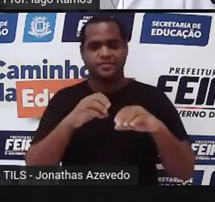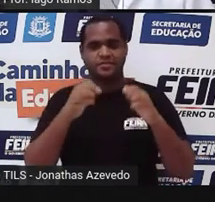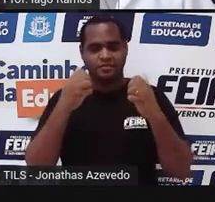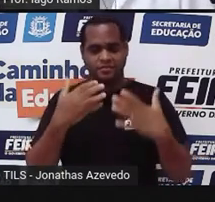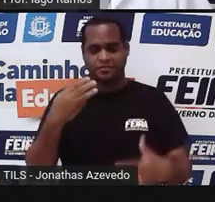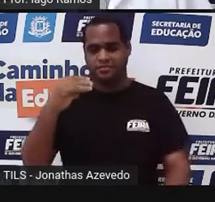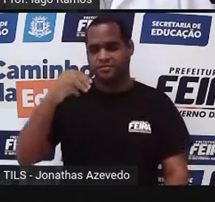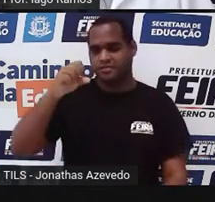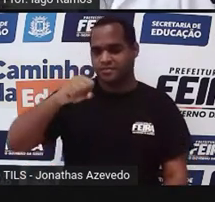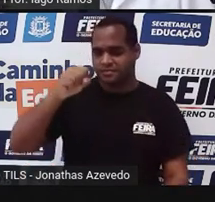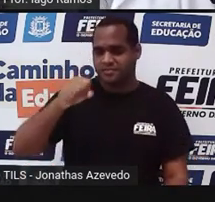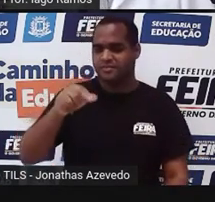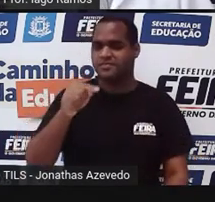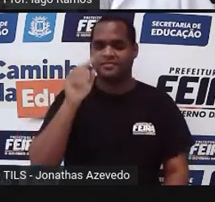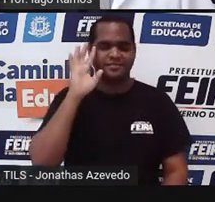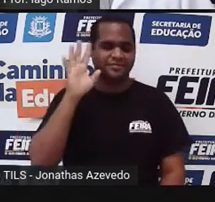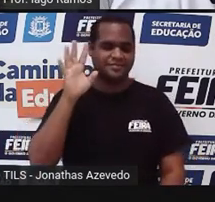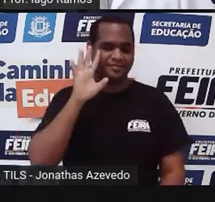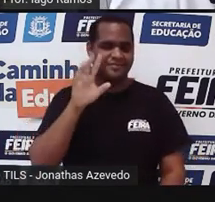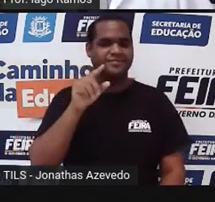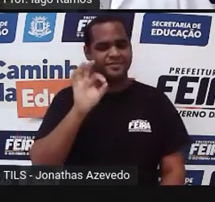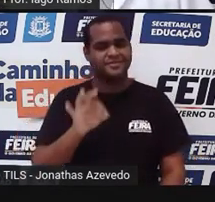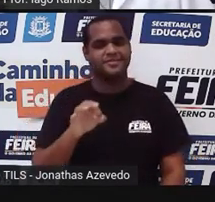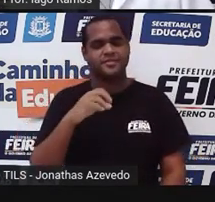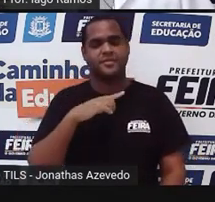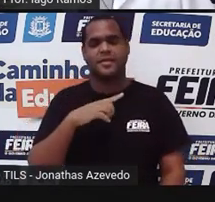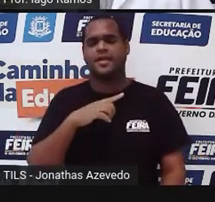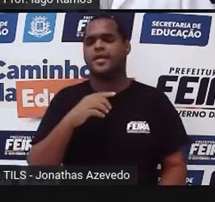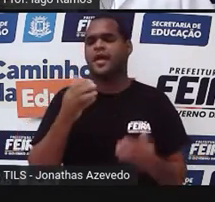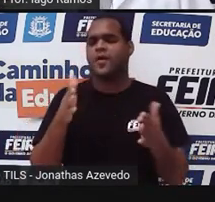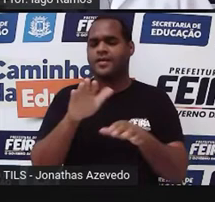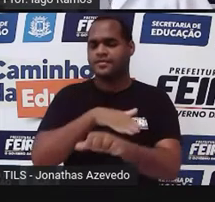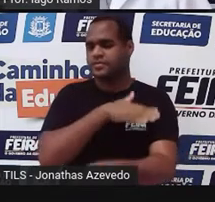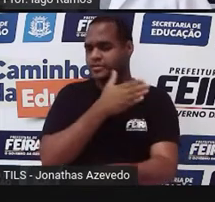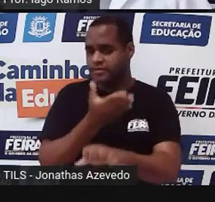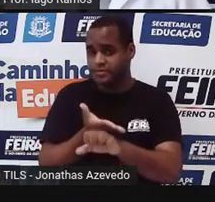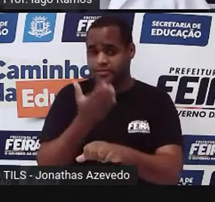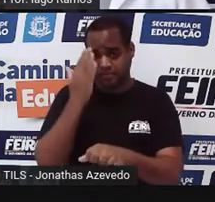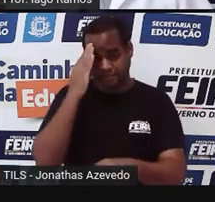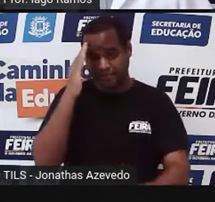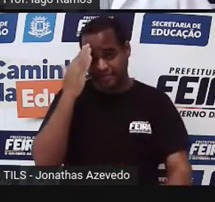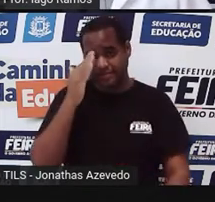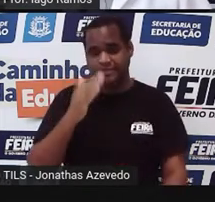segundinhos pra você pensar sobre isso. O quanto, até esse momento da aula, você entendeu.